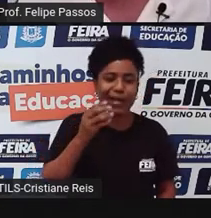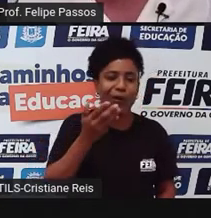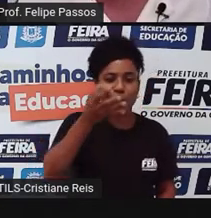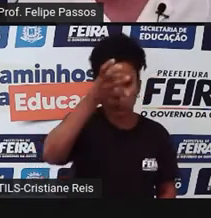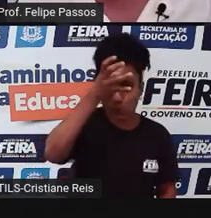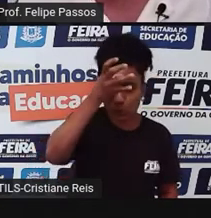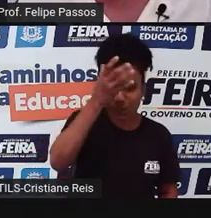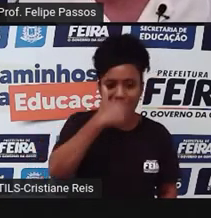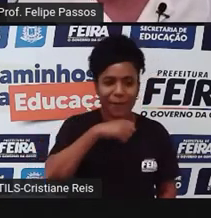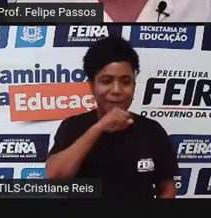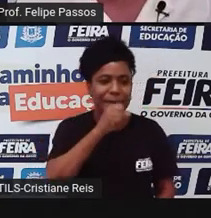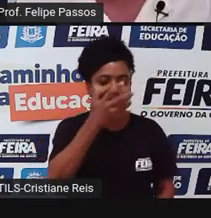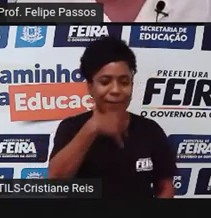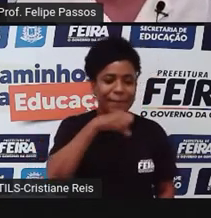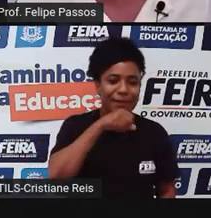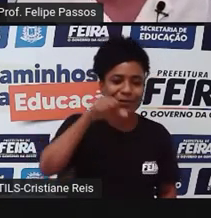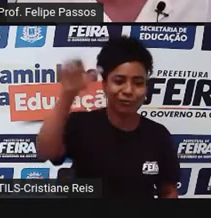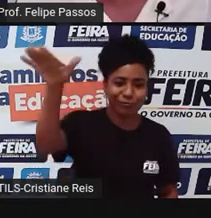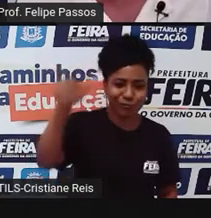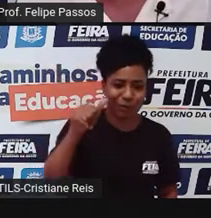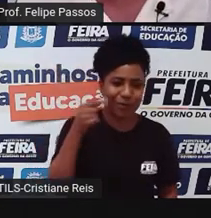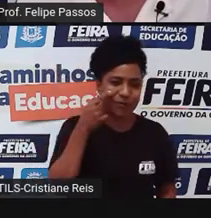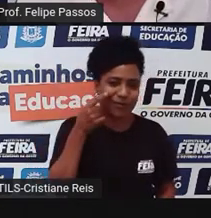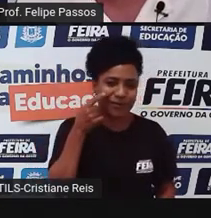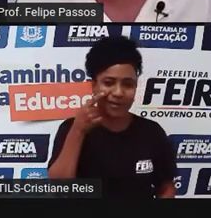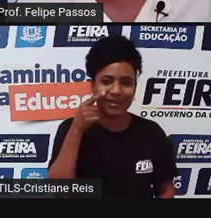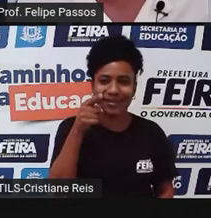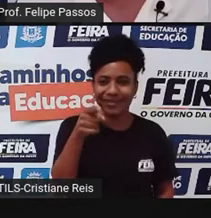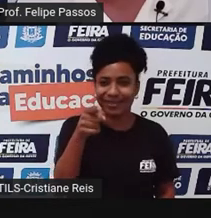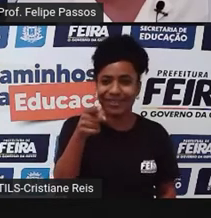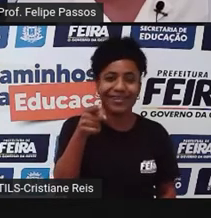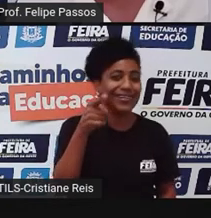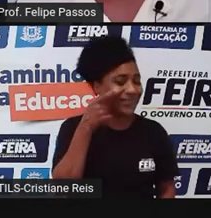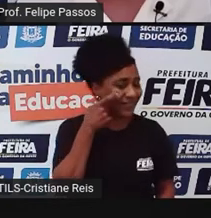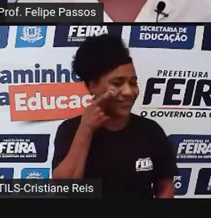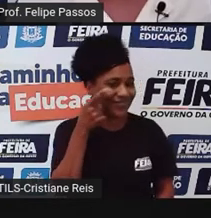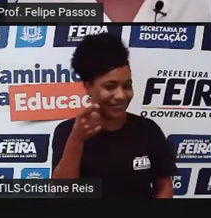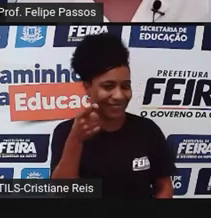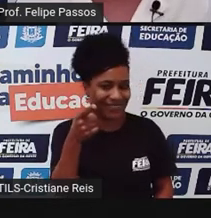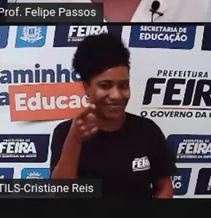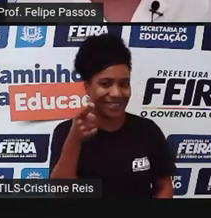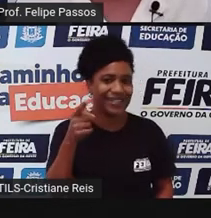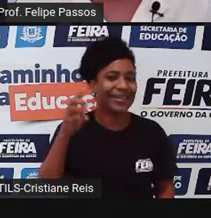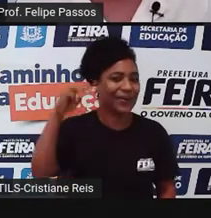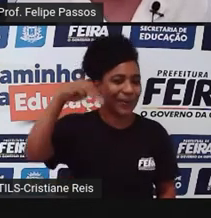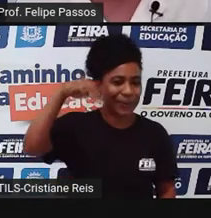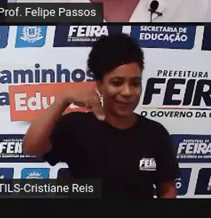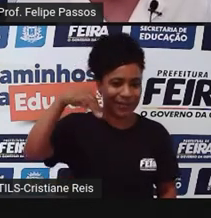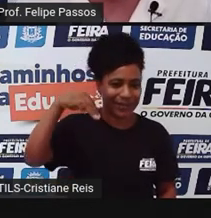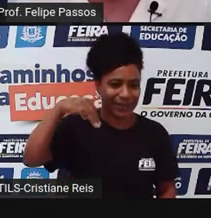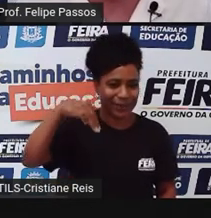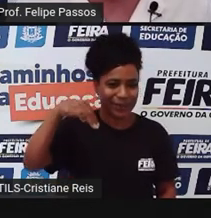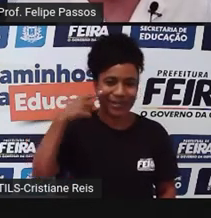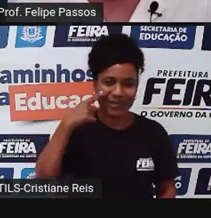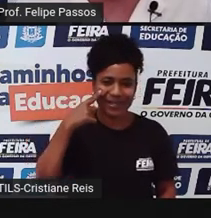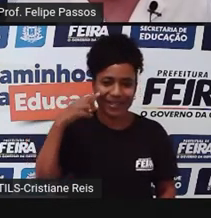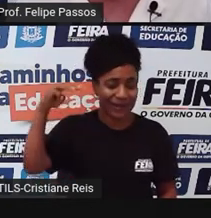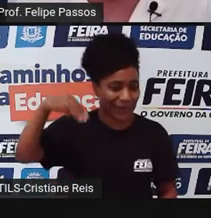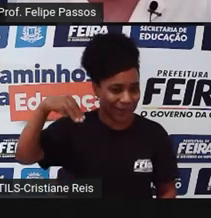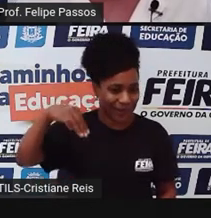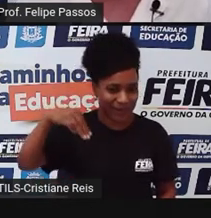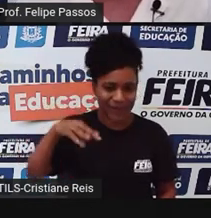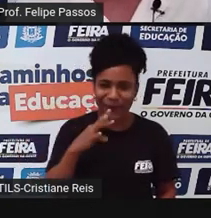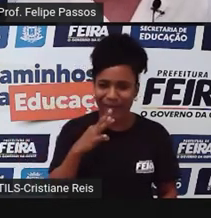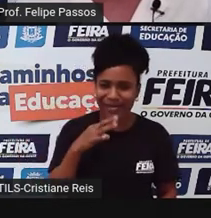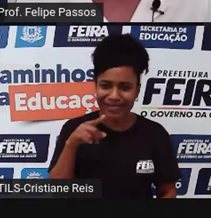eles reconheçam, né? Olha aqui, uma das primeiras redes, o Mirk. Alguém aí já ouviu falar de Mirk? Acho que